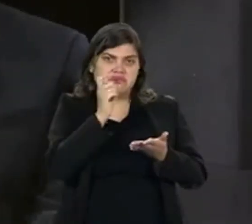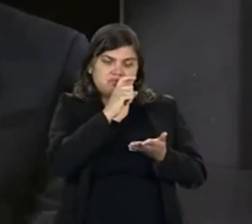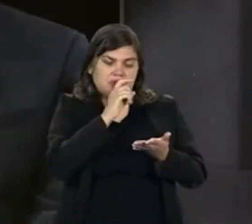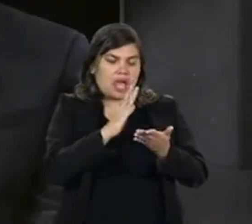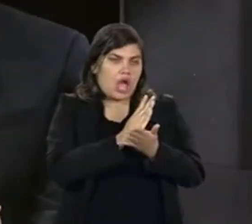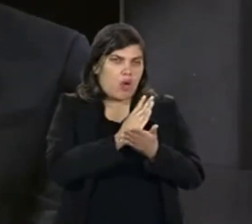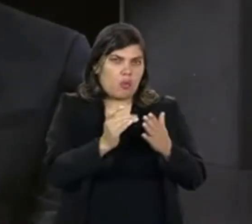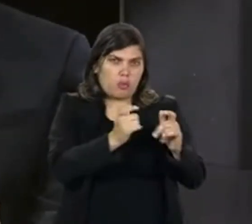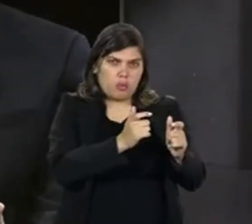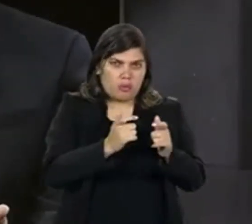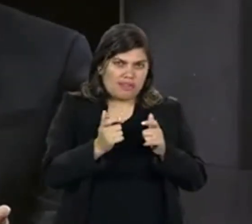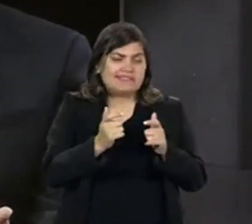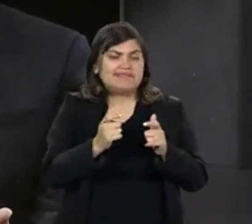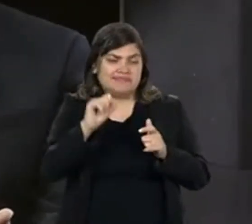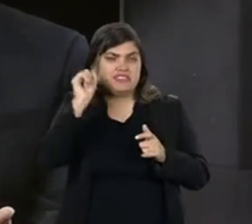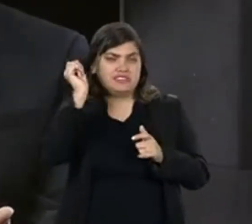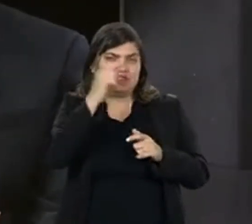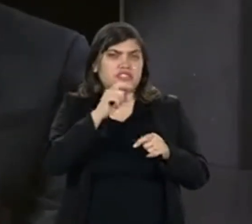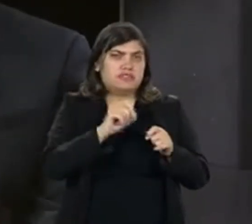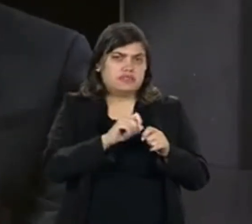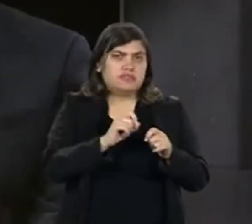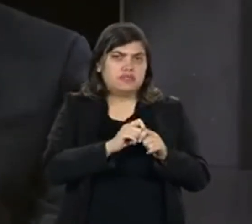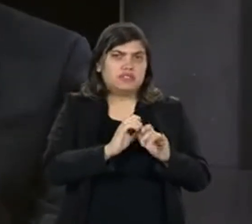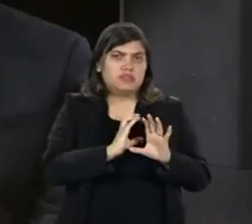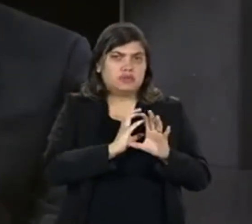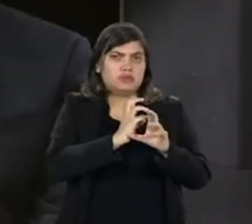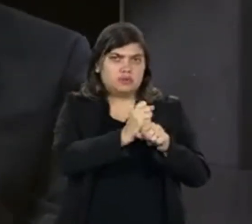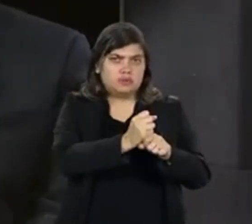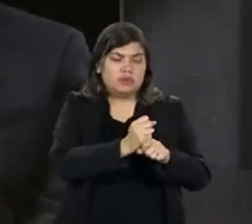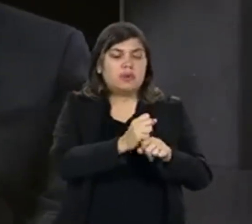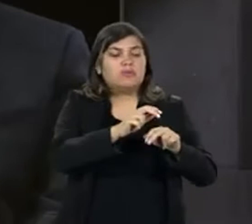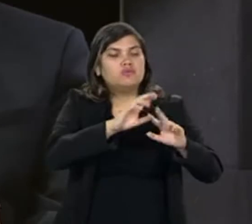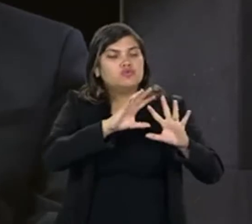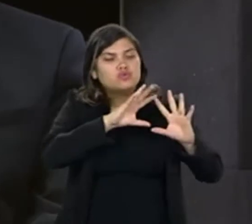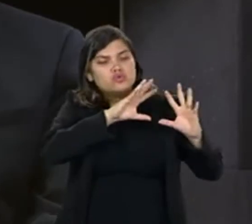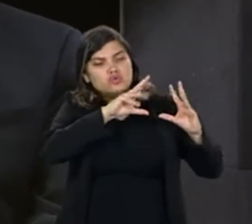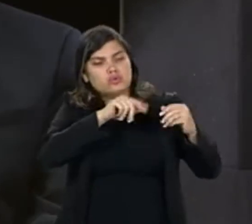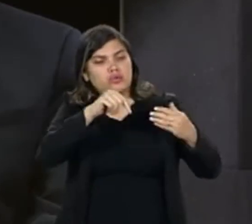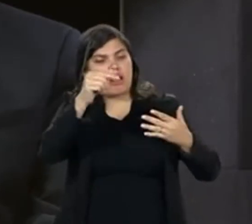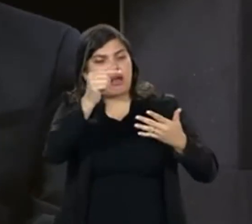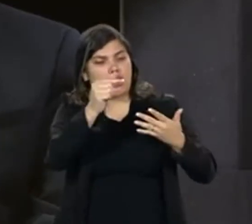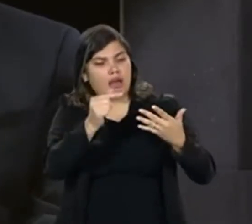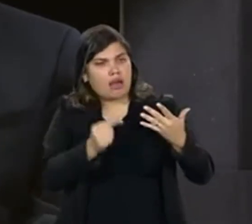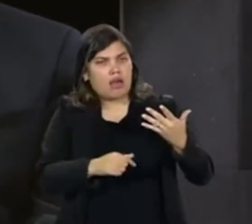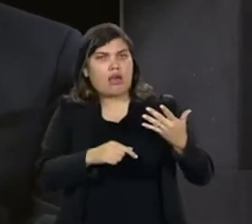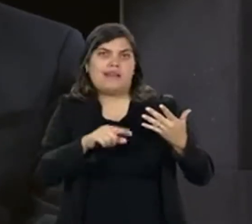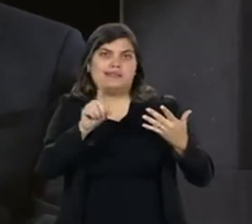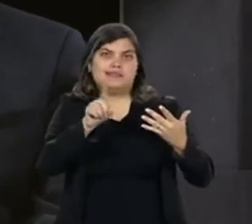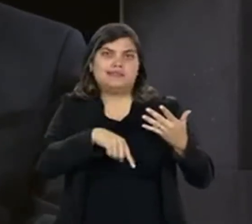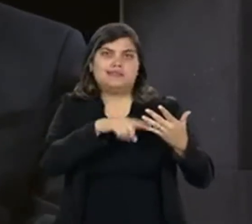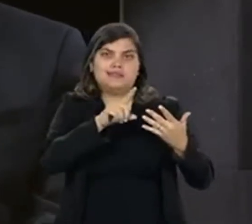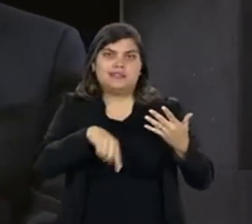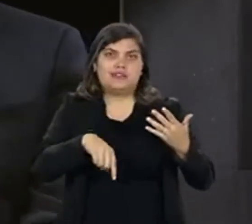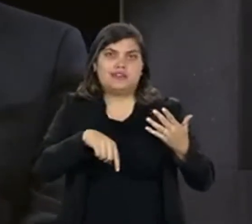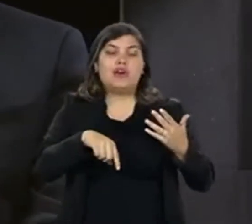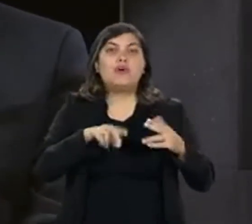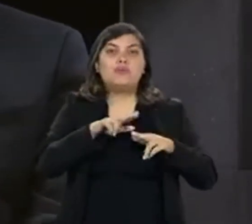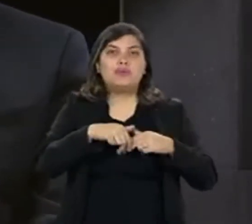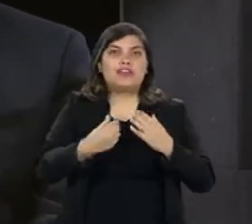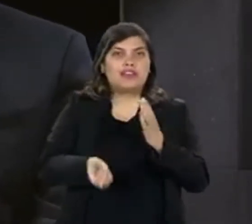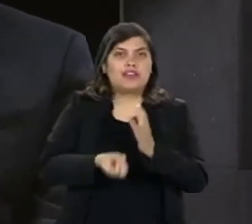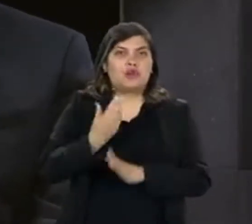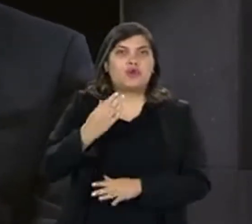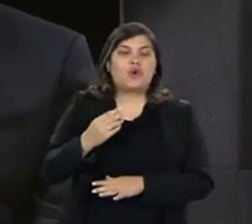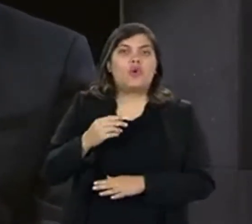determinadas localidades. Então, era muito difícil fazer esse tipo de cobertura. E tudo isso foi praticamente eliminado com a